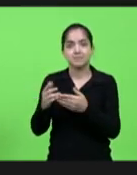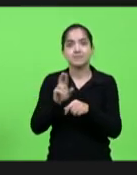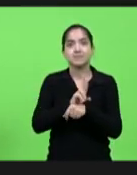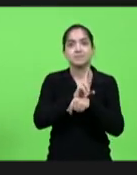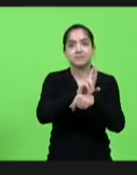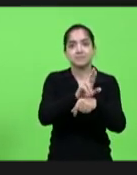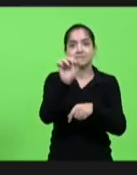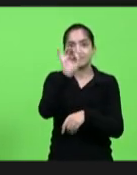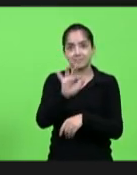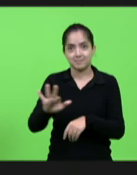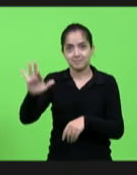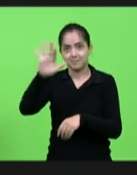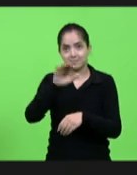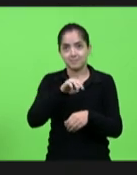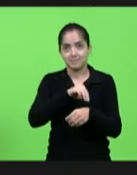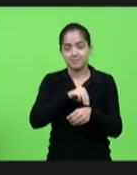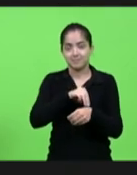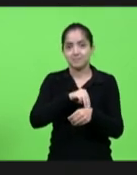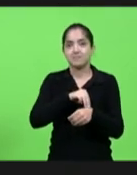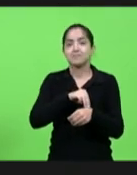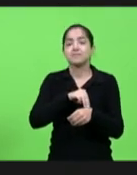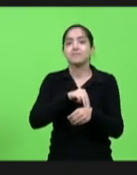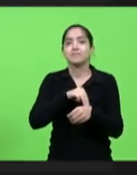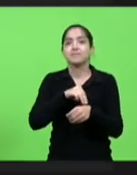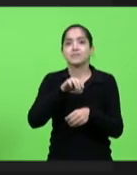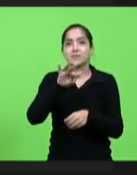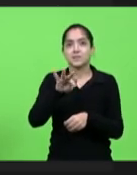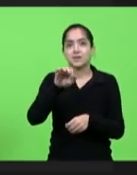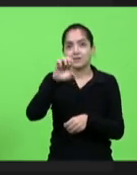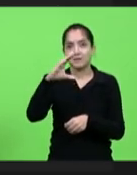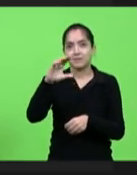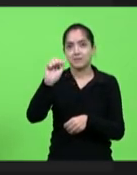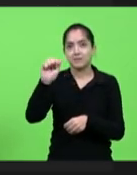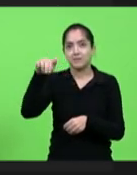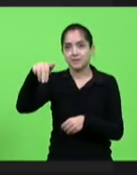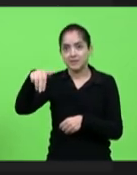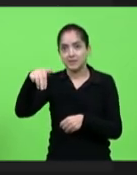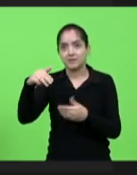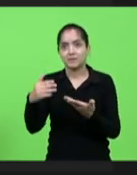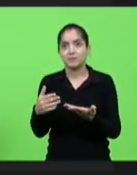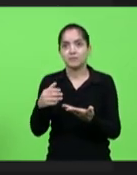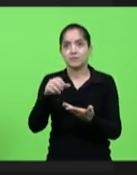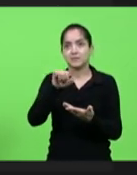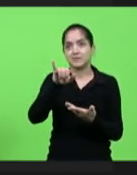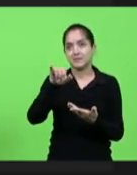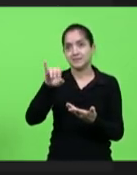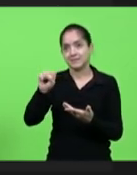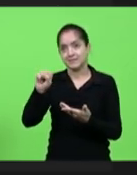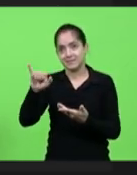Catarinense de Municípios a FECAM nossa sempre eterna prefeita Cici fique à vontade